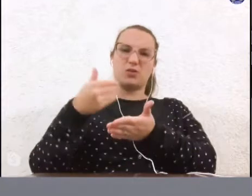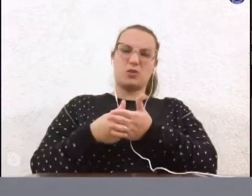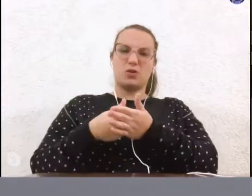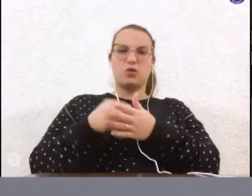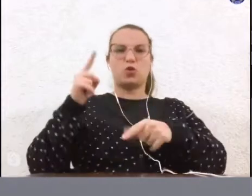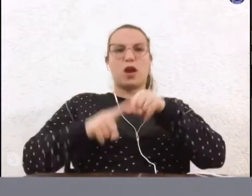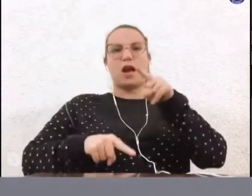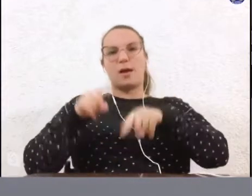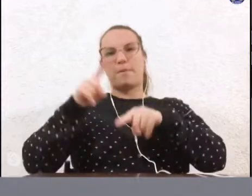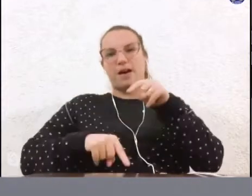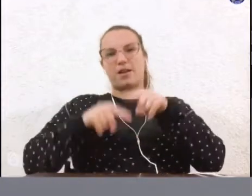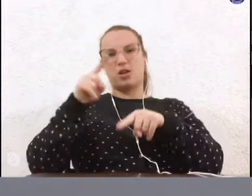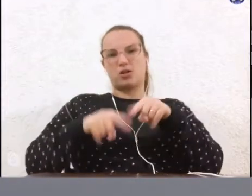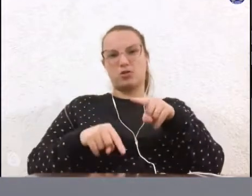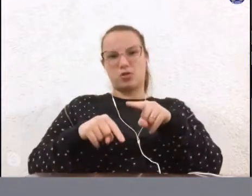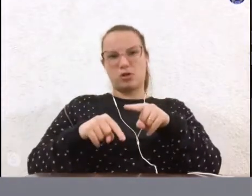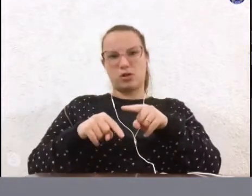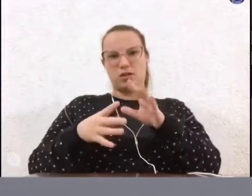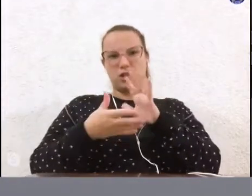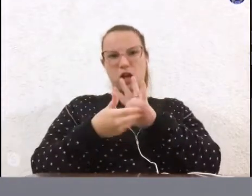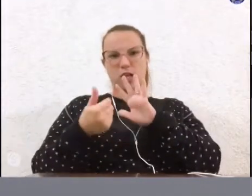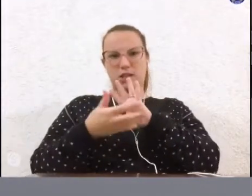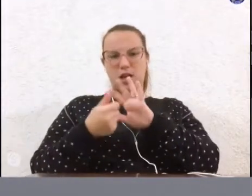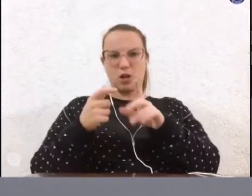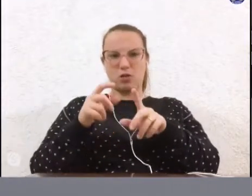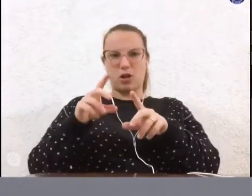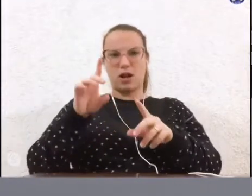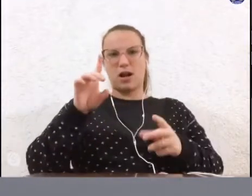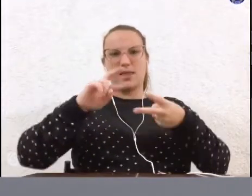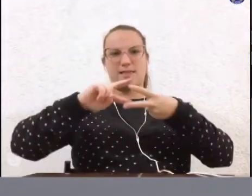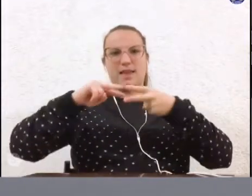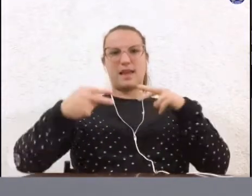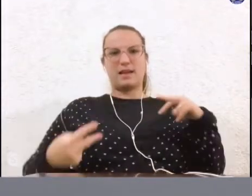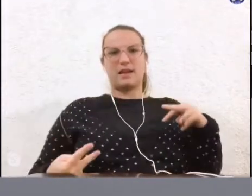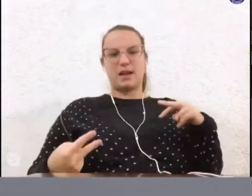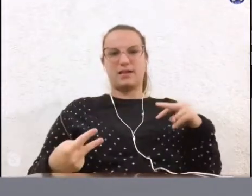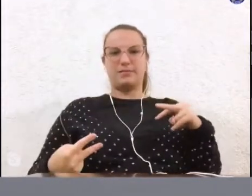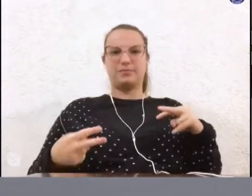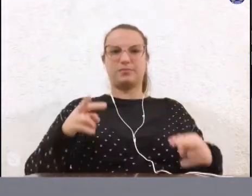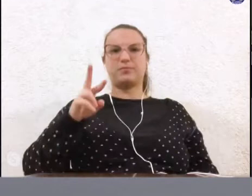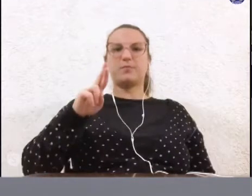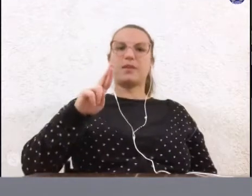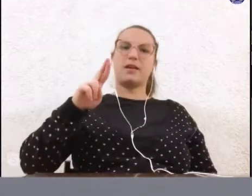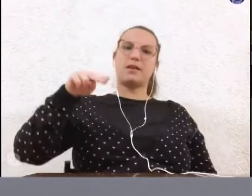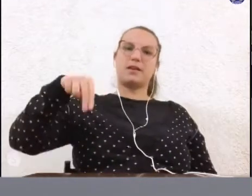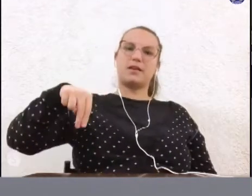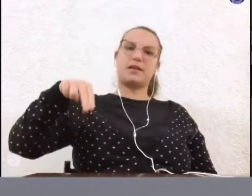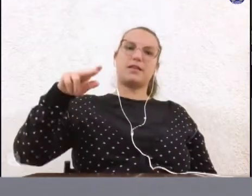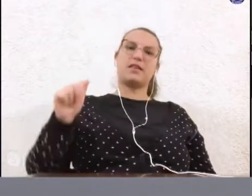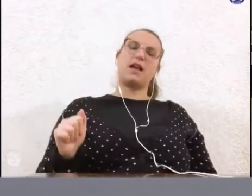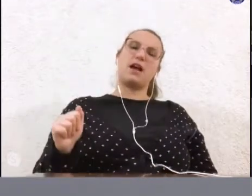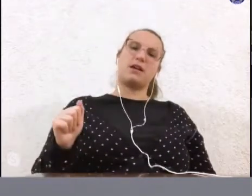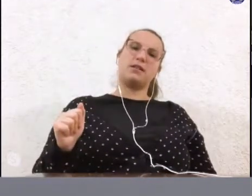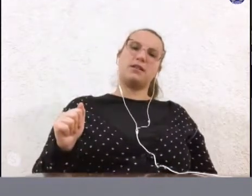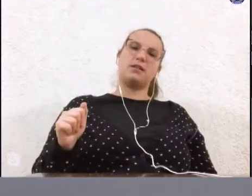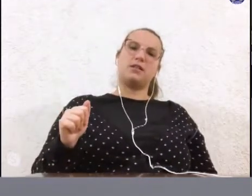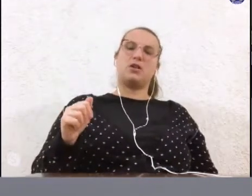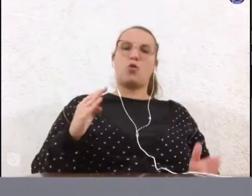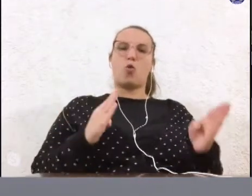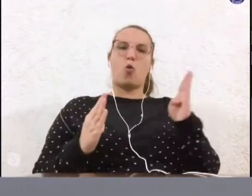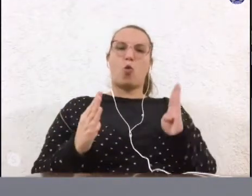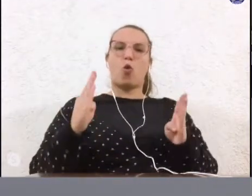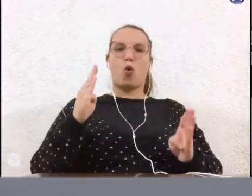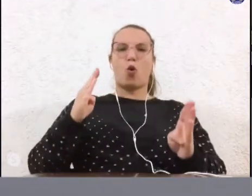extrator de DNA, RNA, um tipo de robô que